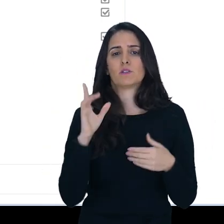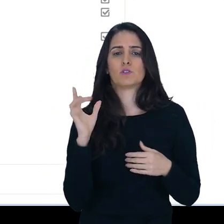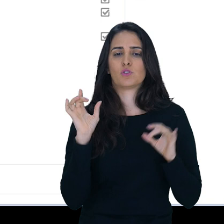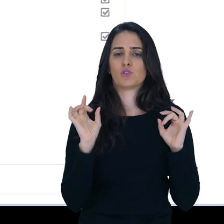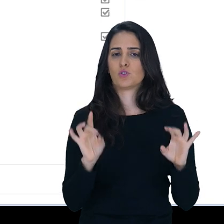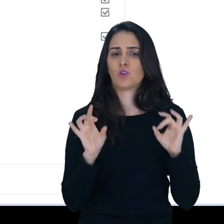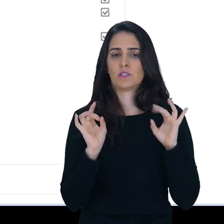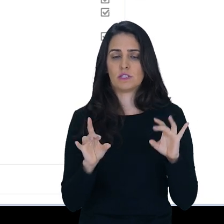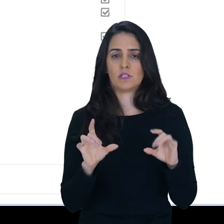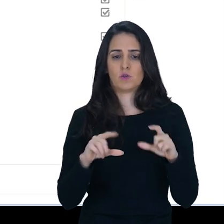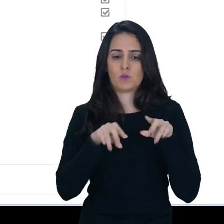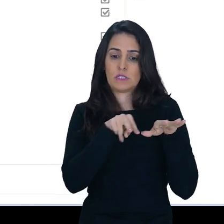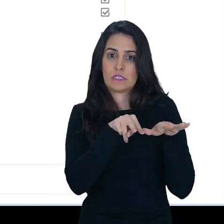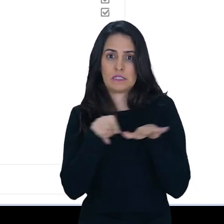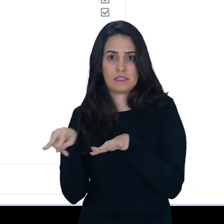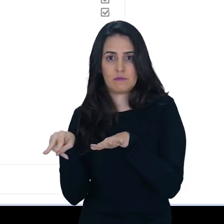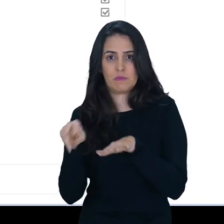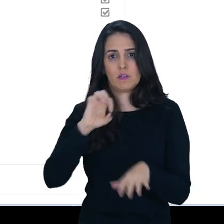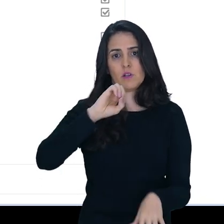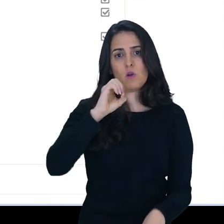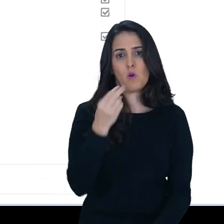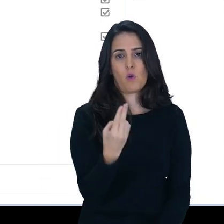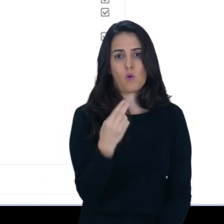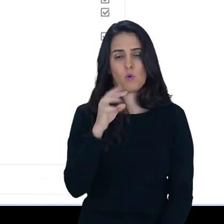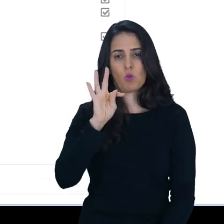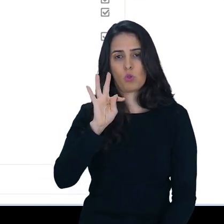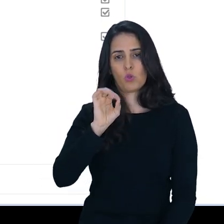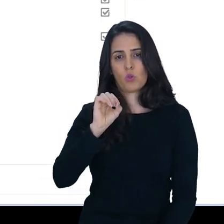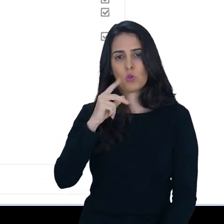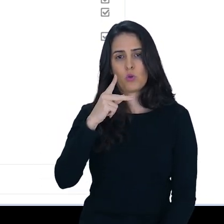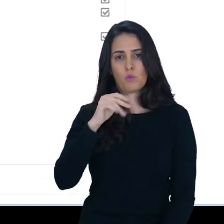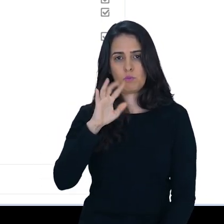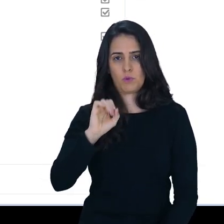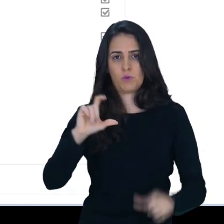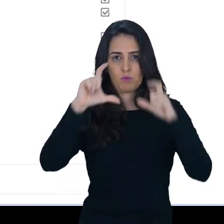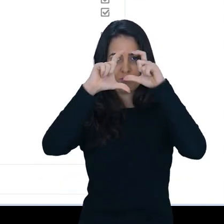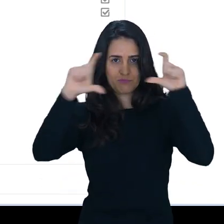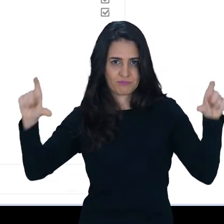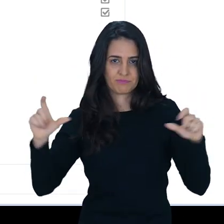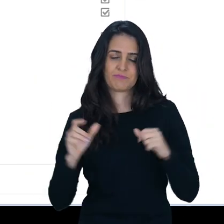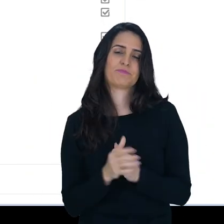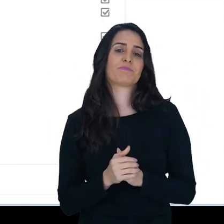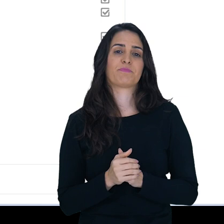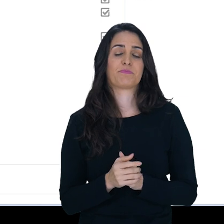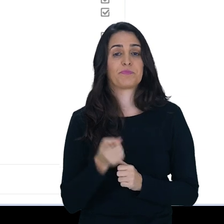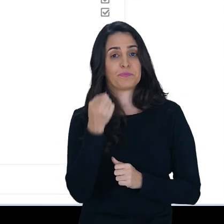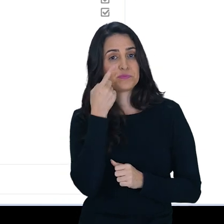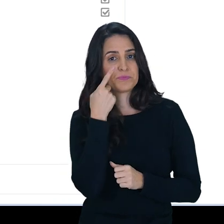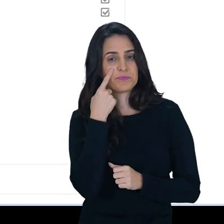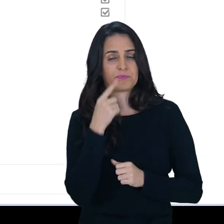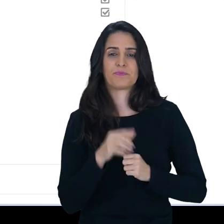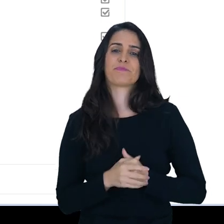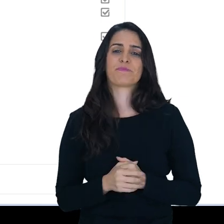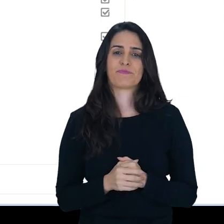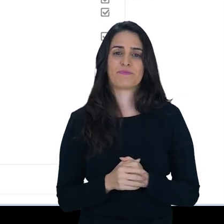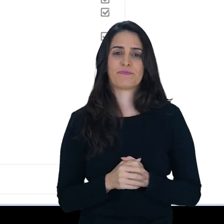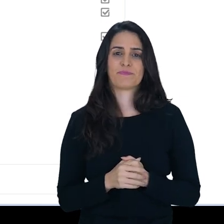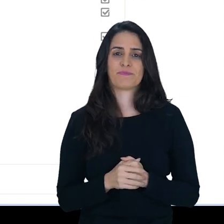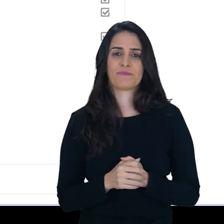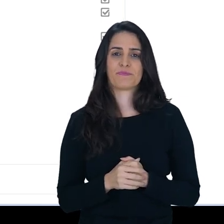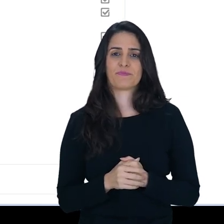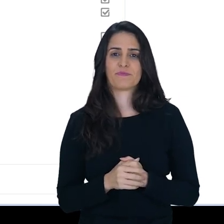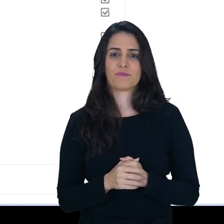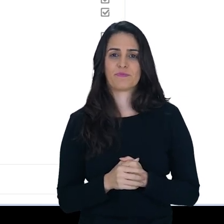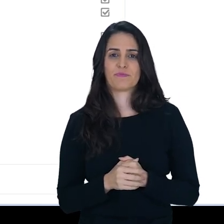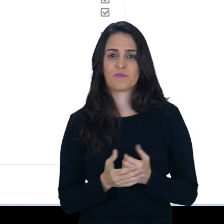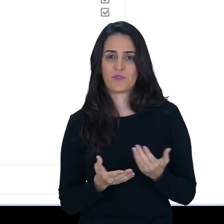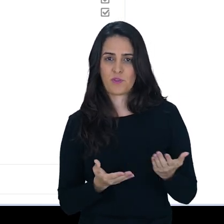precisa estar aberta, o tópico ou a semana. Vamos lá, vamos começar pela abertura de uma semana ou de um tópico.